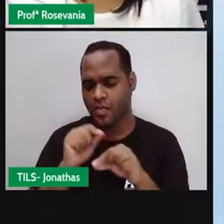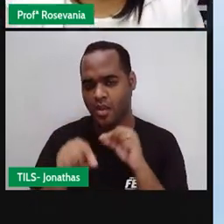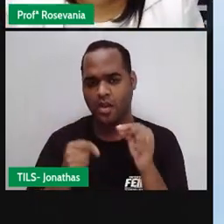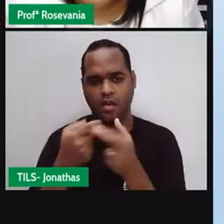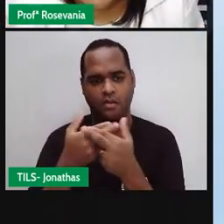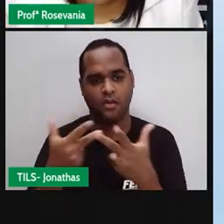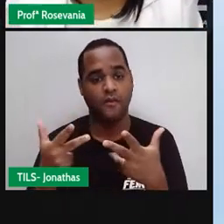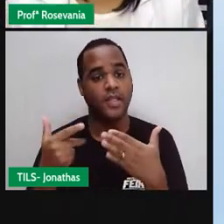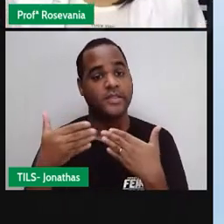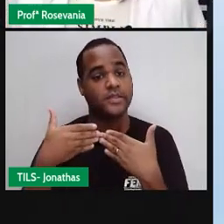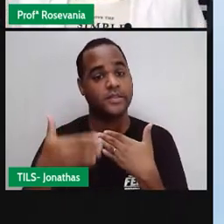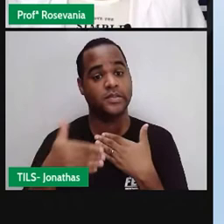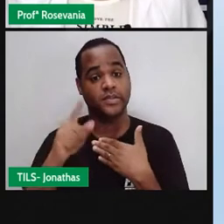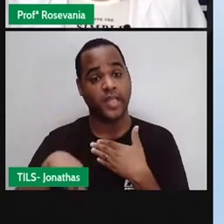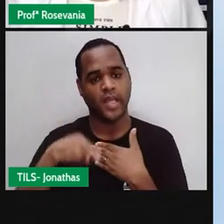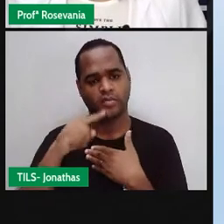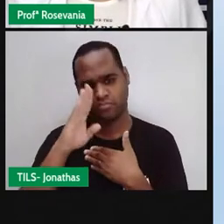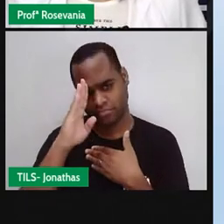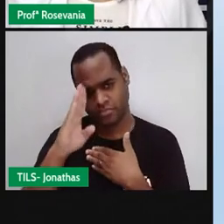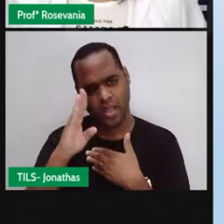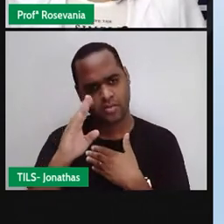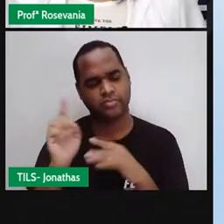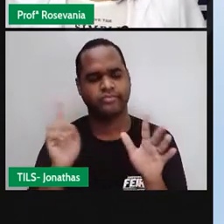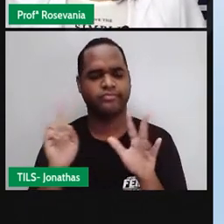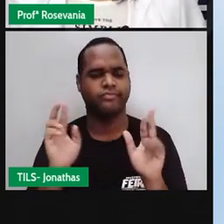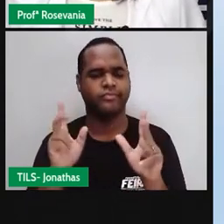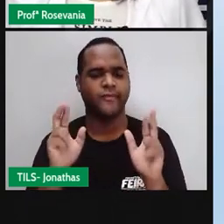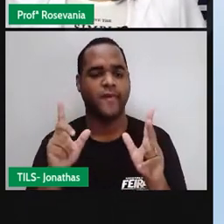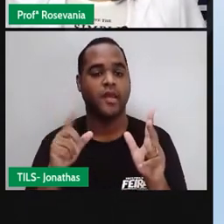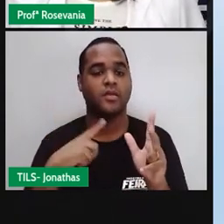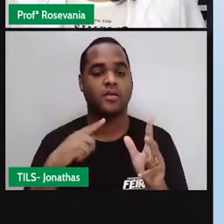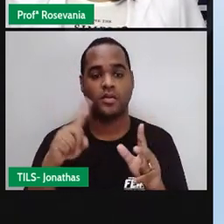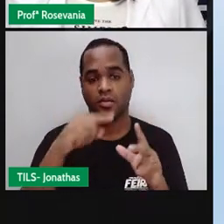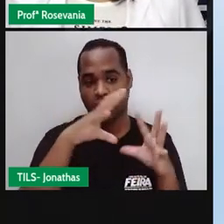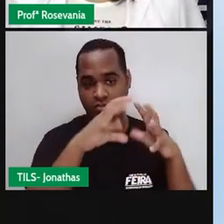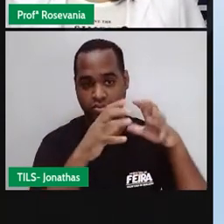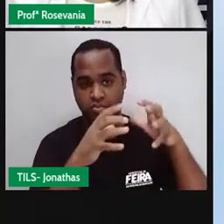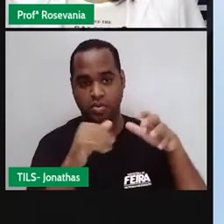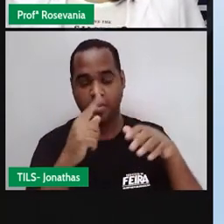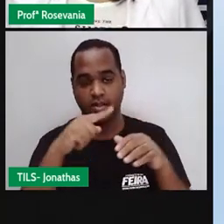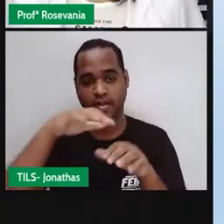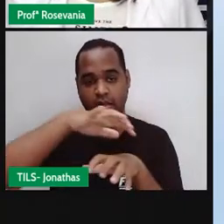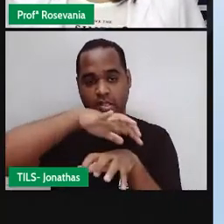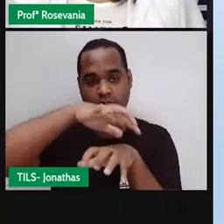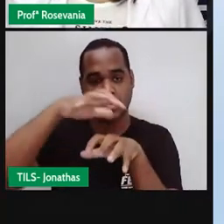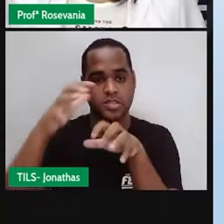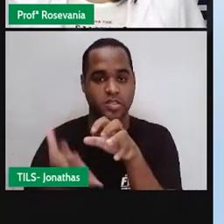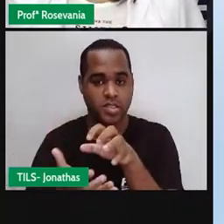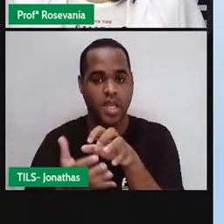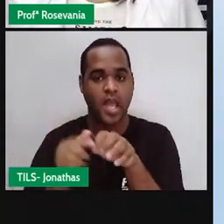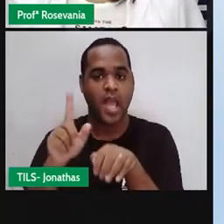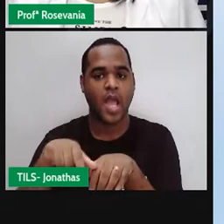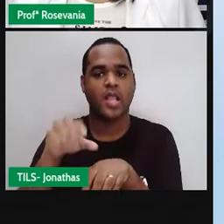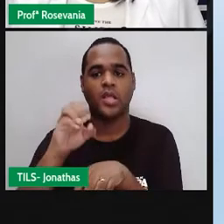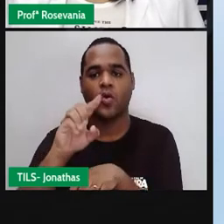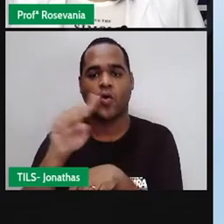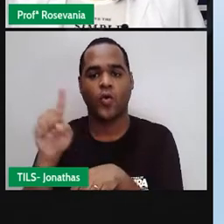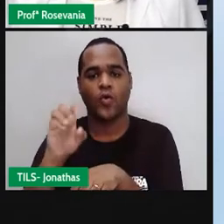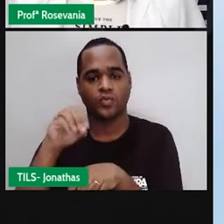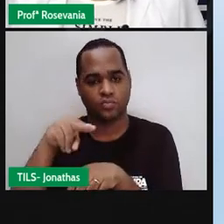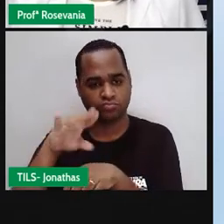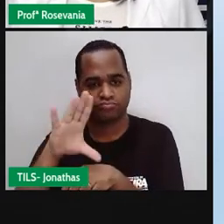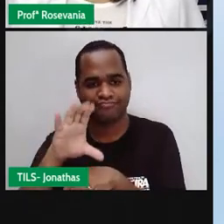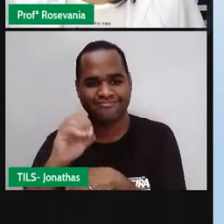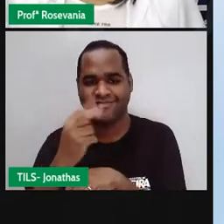passam direto, né, para o planeta. A gente tem uma camada que a gente chama a camada de ozônio, que ela funciona como se fosse